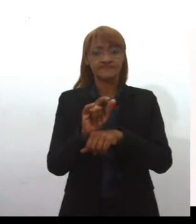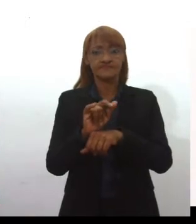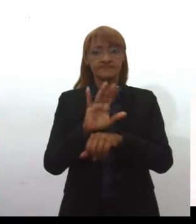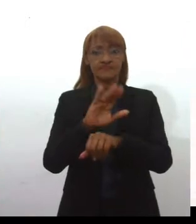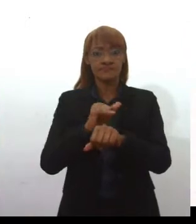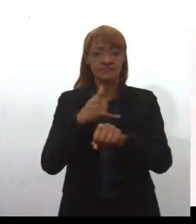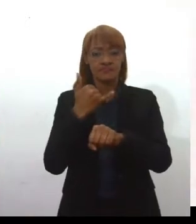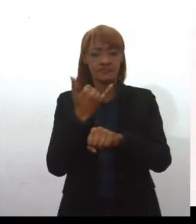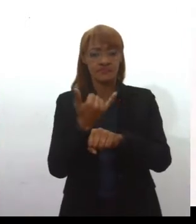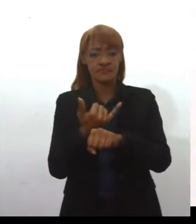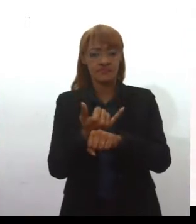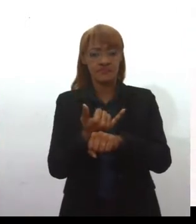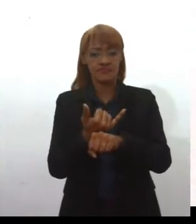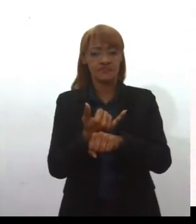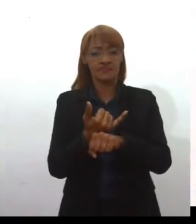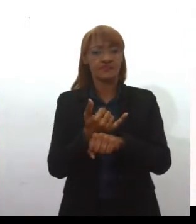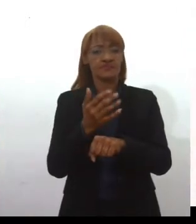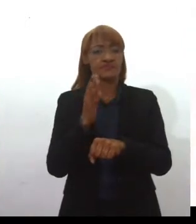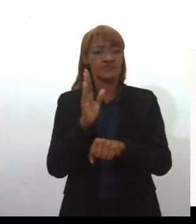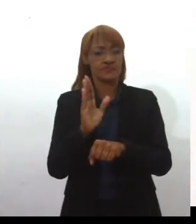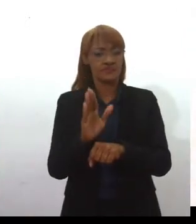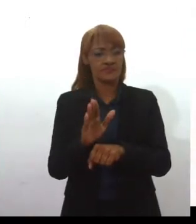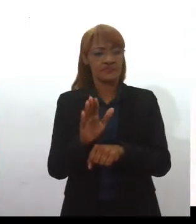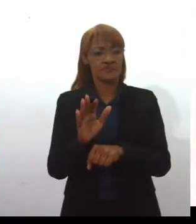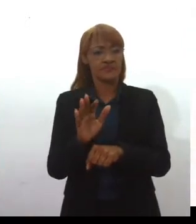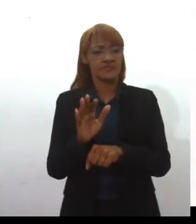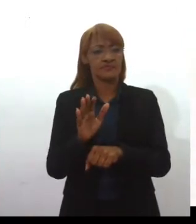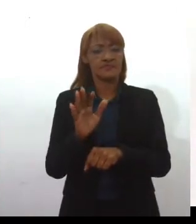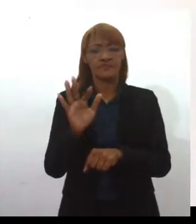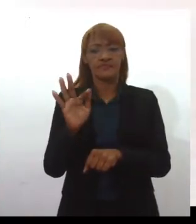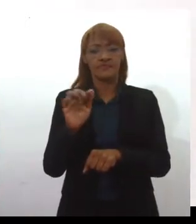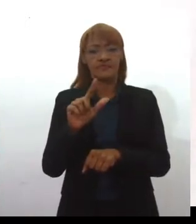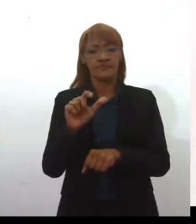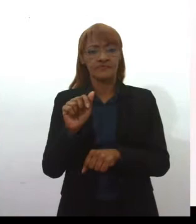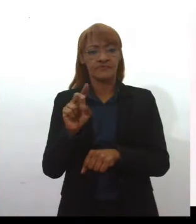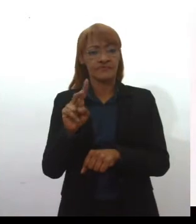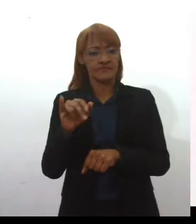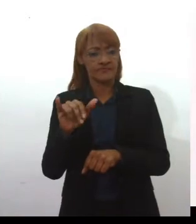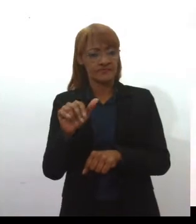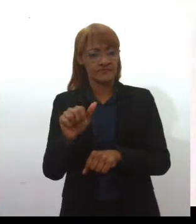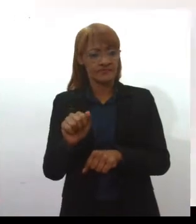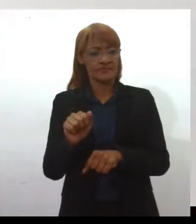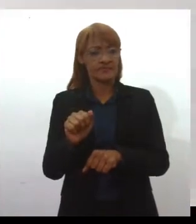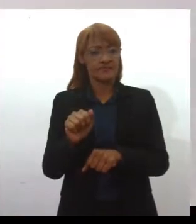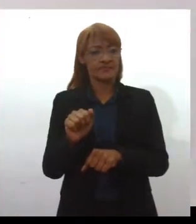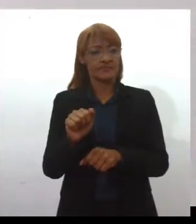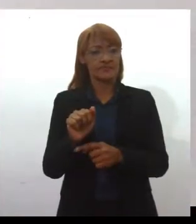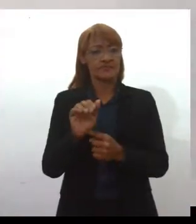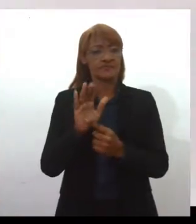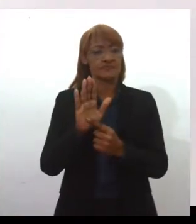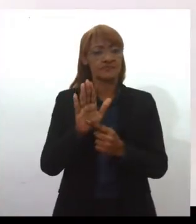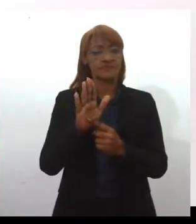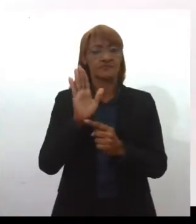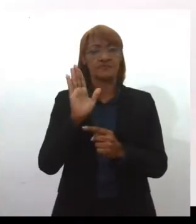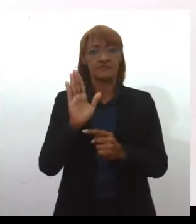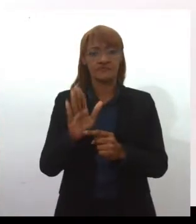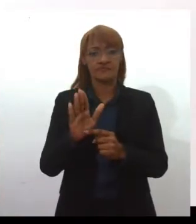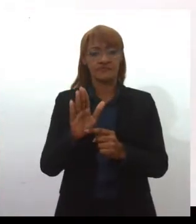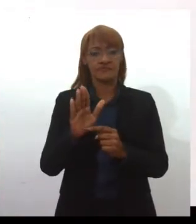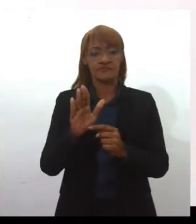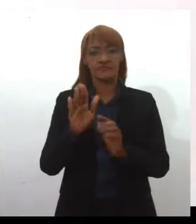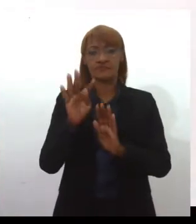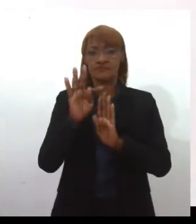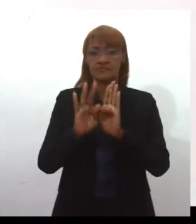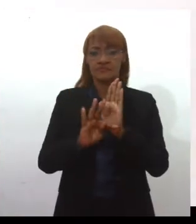na íntegra, é da Flávia. A Flávia é uma companheira e que escreve a contracapa do Antonieta, inclusive. Ah,